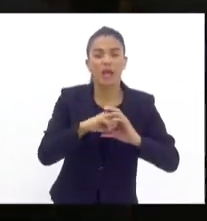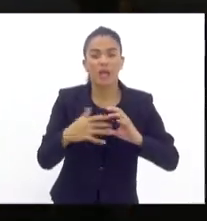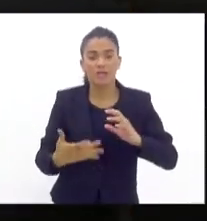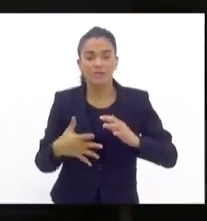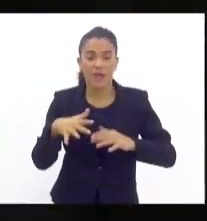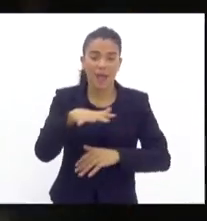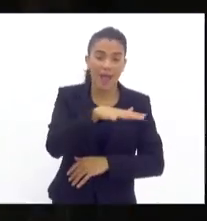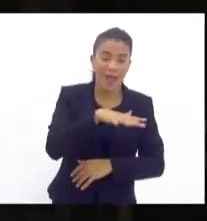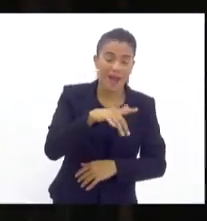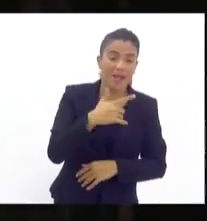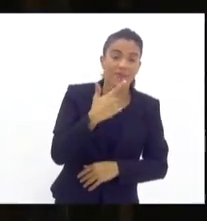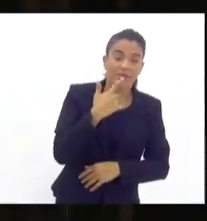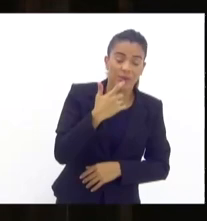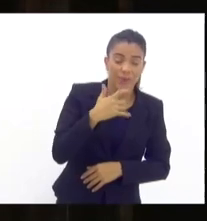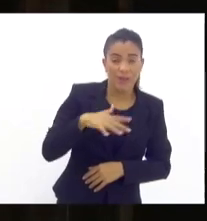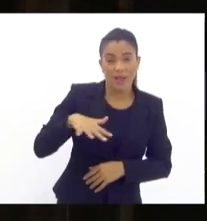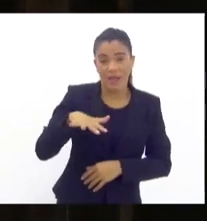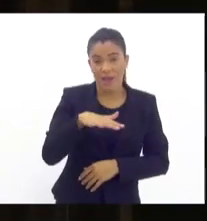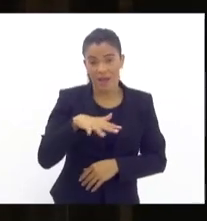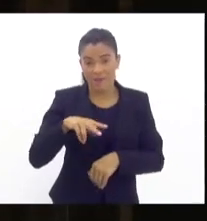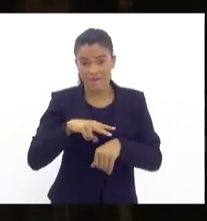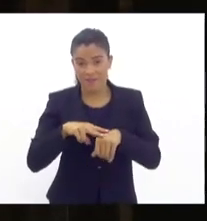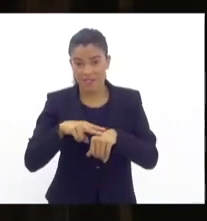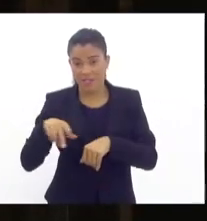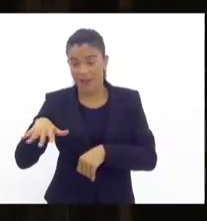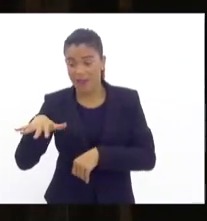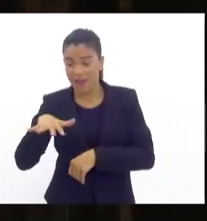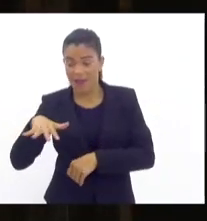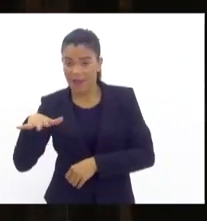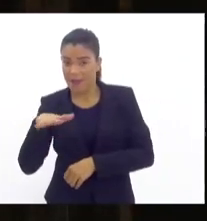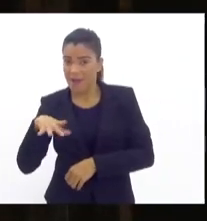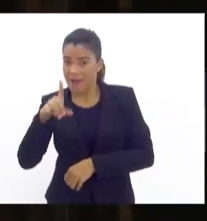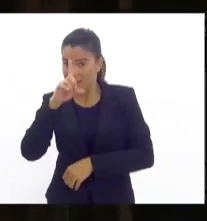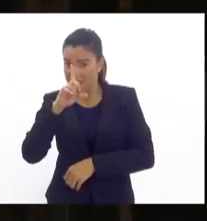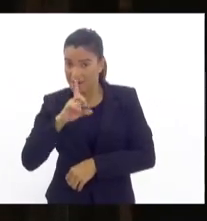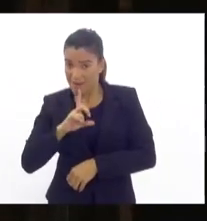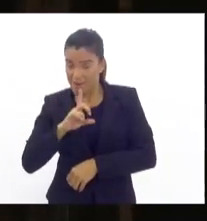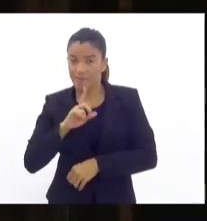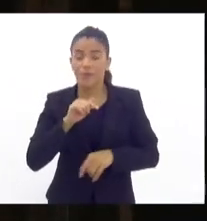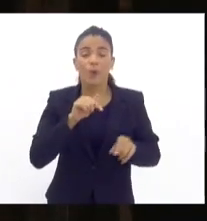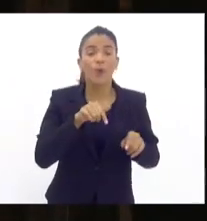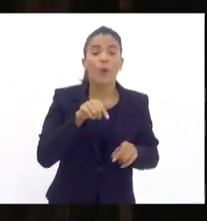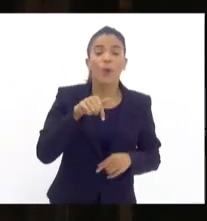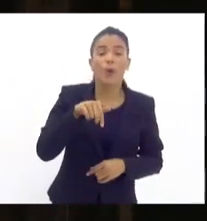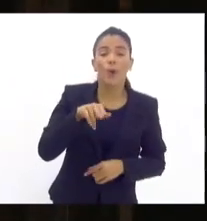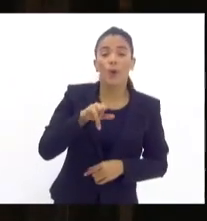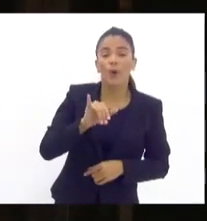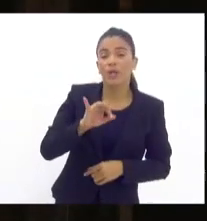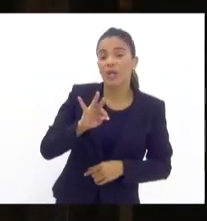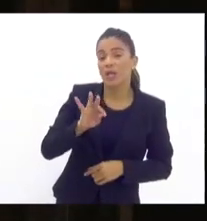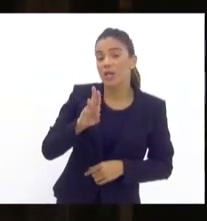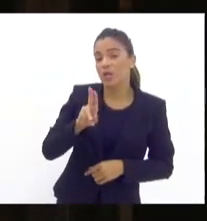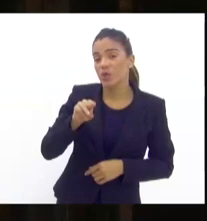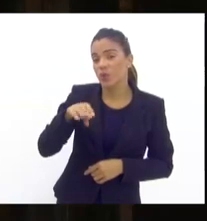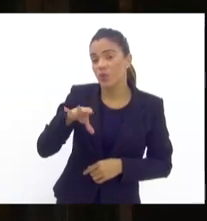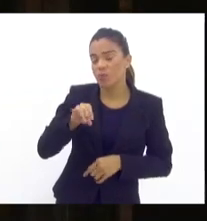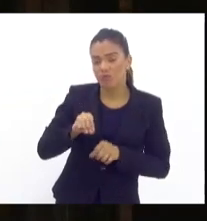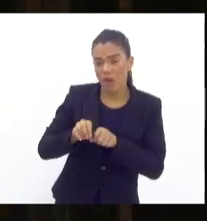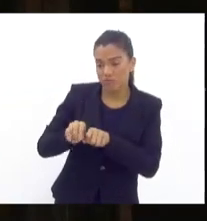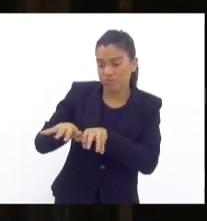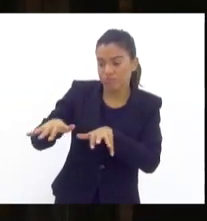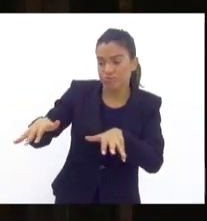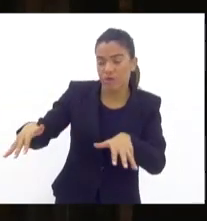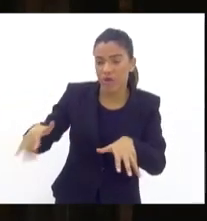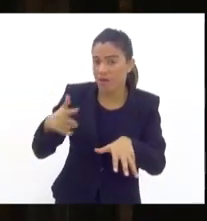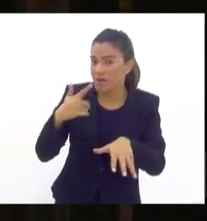vermelha, área verde e área amarela. E o Quitungo, ele estava com uma abrangência de área vermelha muito grande, indo